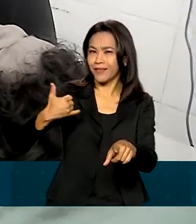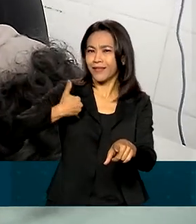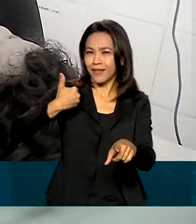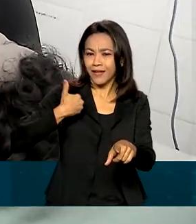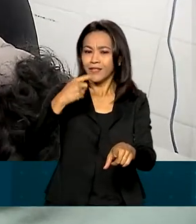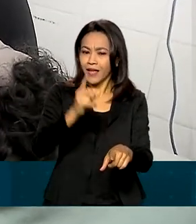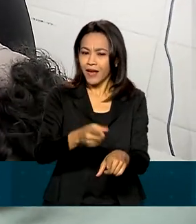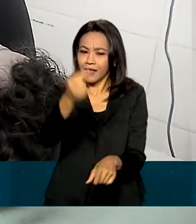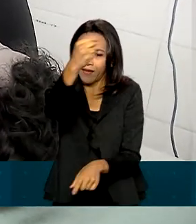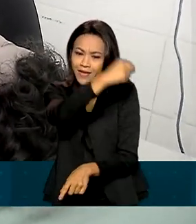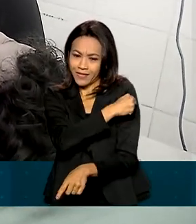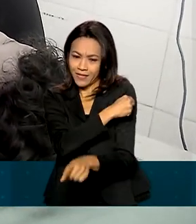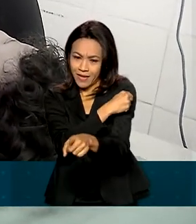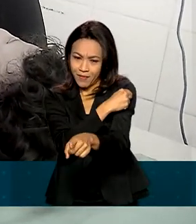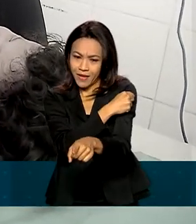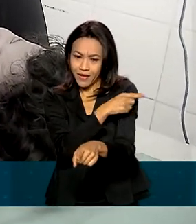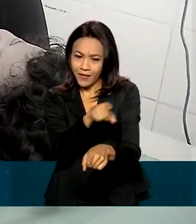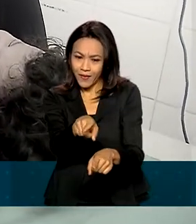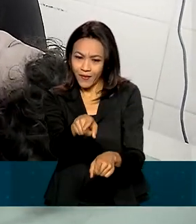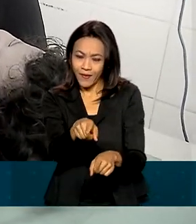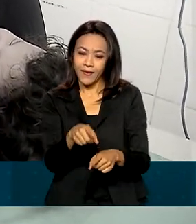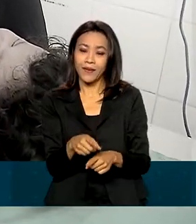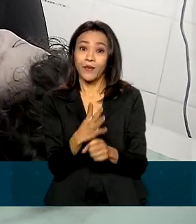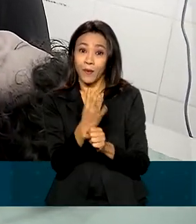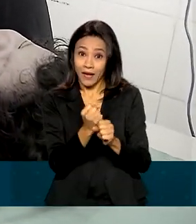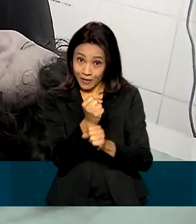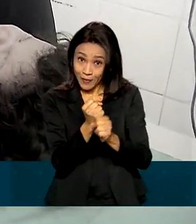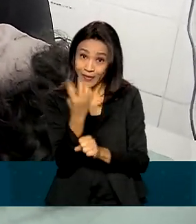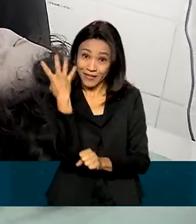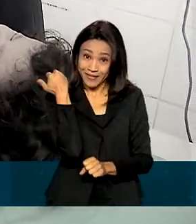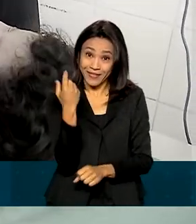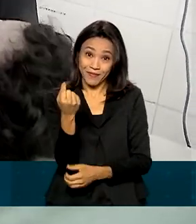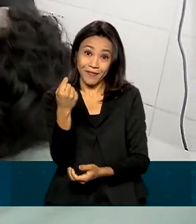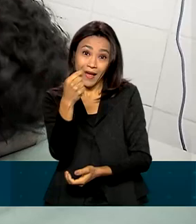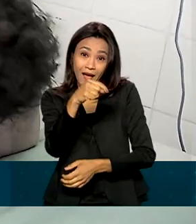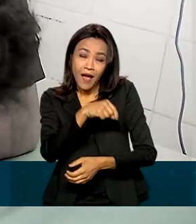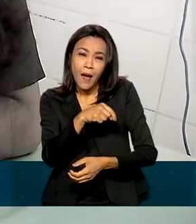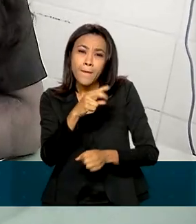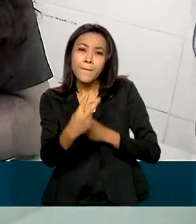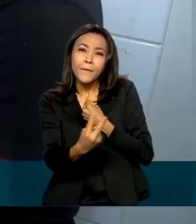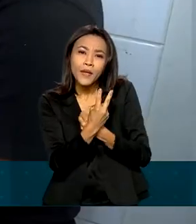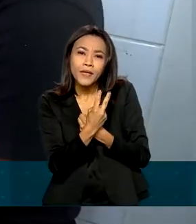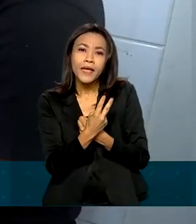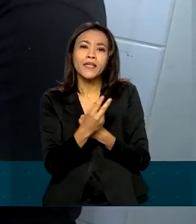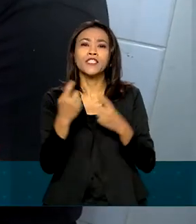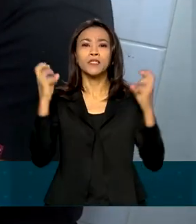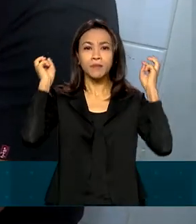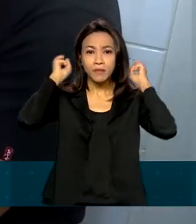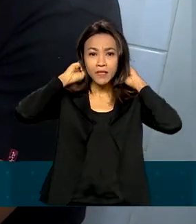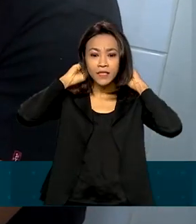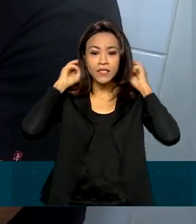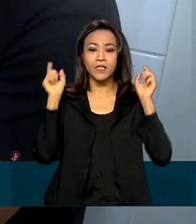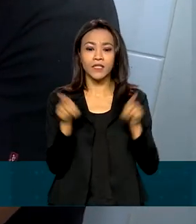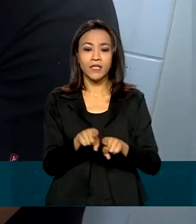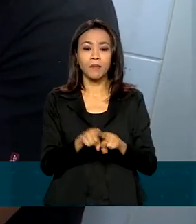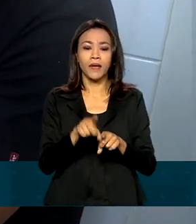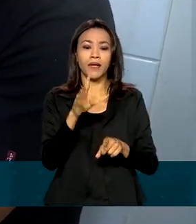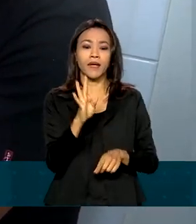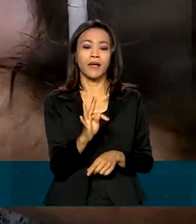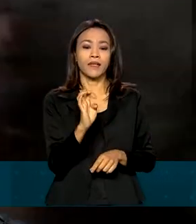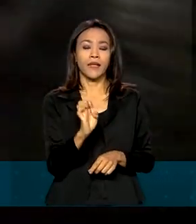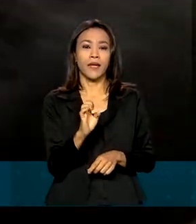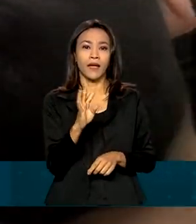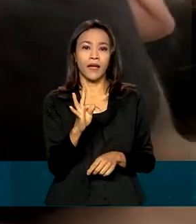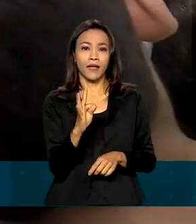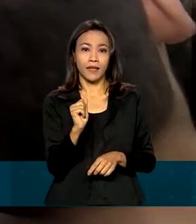primeira dose da vacina pentavalente, que protege contra aminigite e tétano. Hoje, além de se vacinar, ele